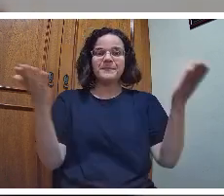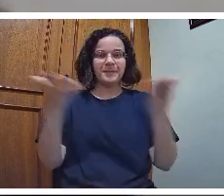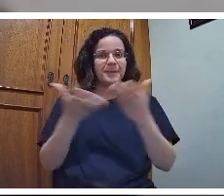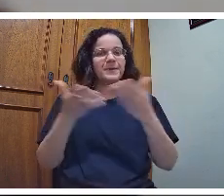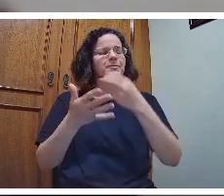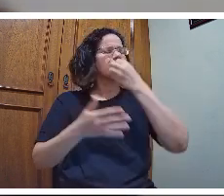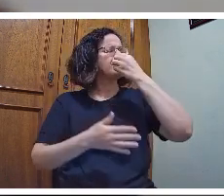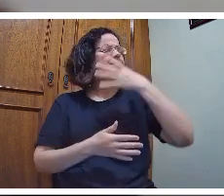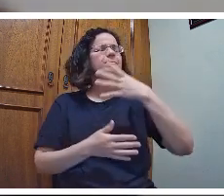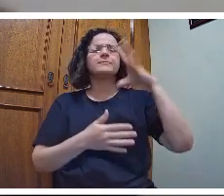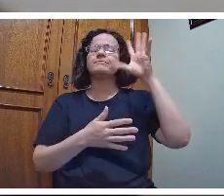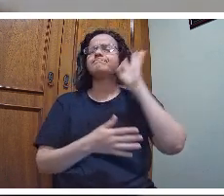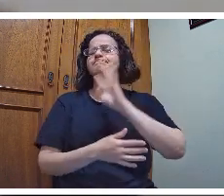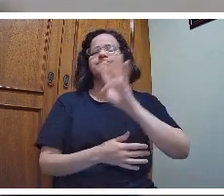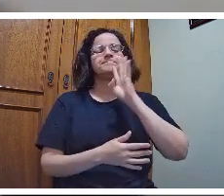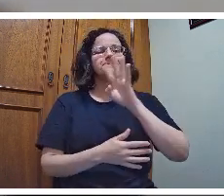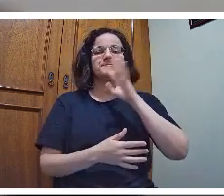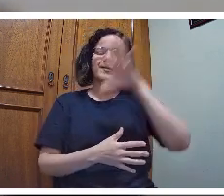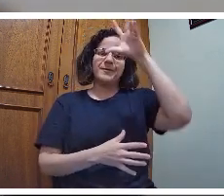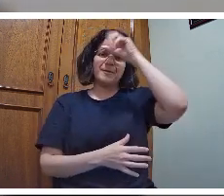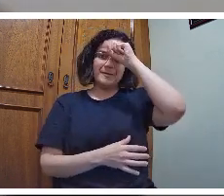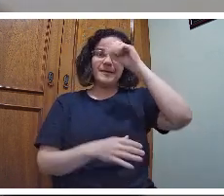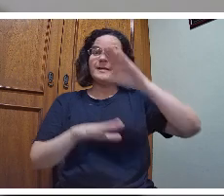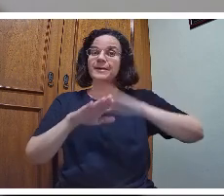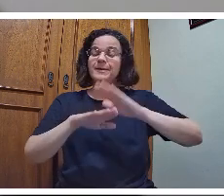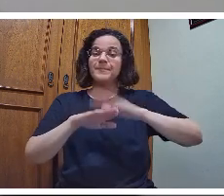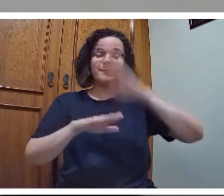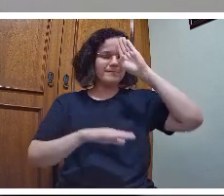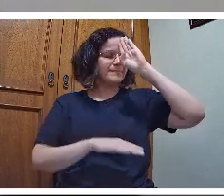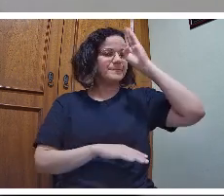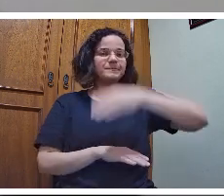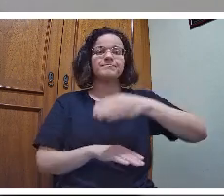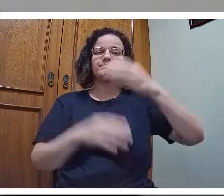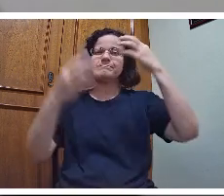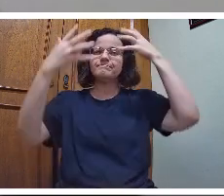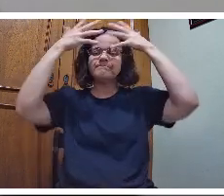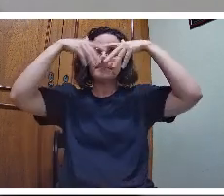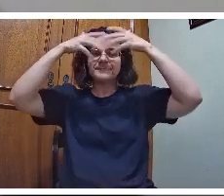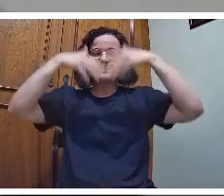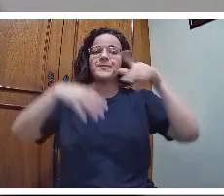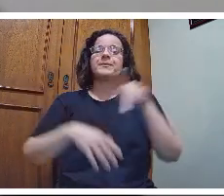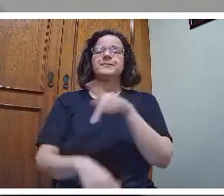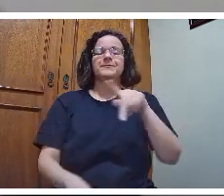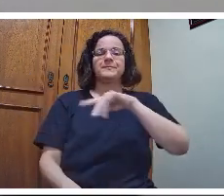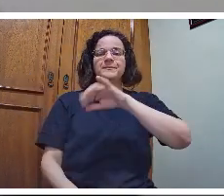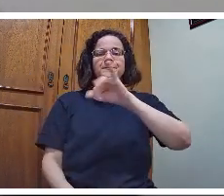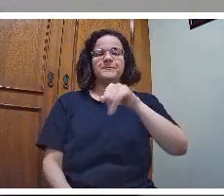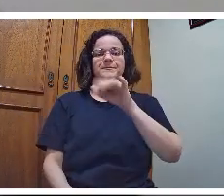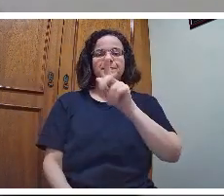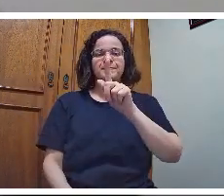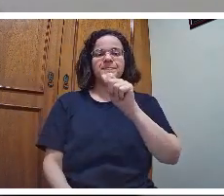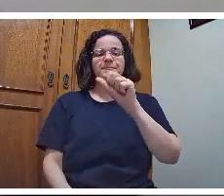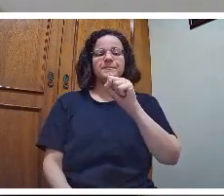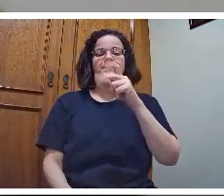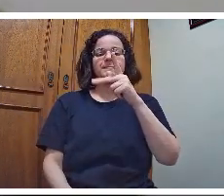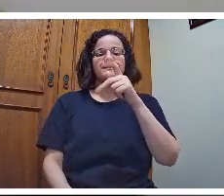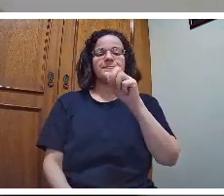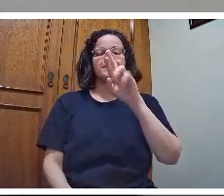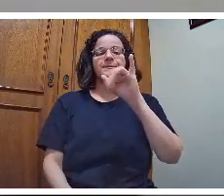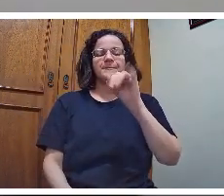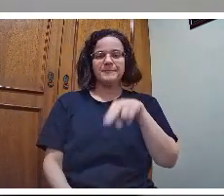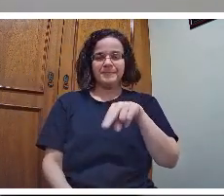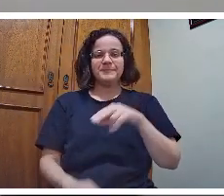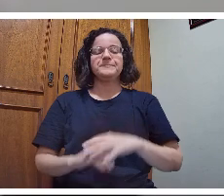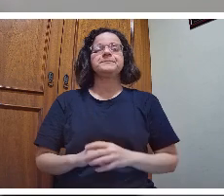nesse momento de grande aprendizado e, principalmente, de grandes reflexões com o professor Gasparin. Nesse momento, passo a palavra para a professora